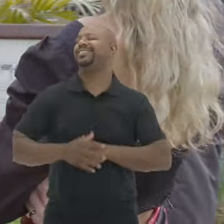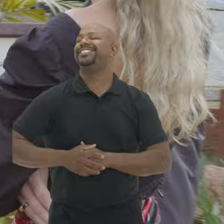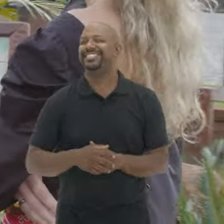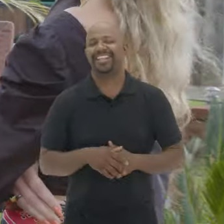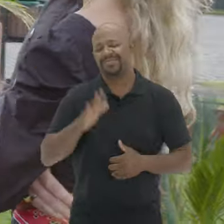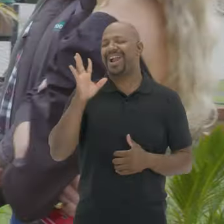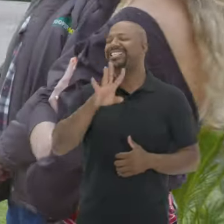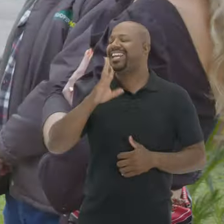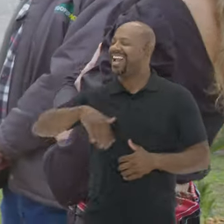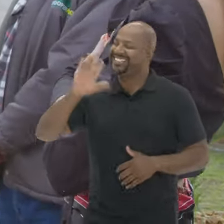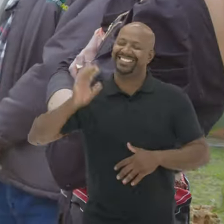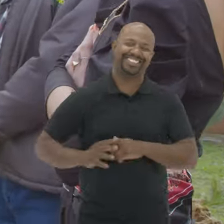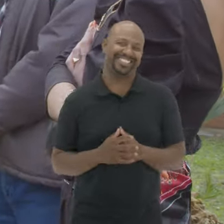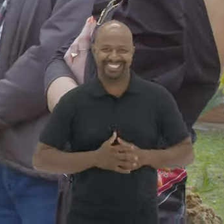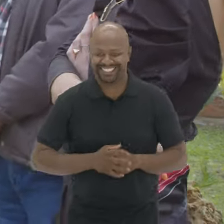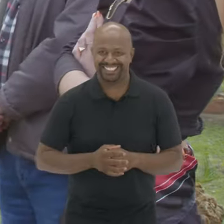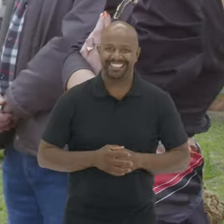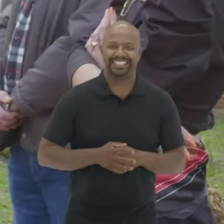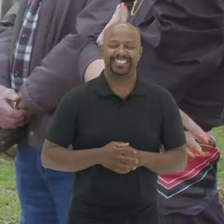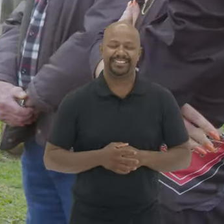acho Muito mais legais